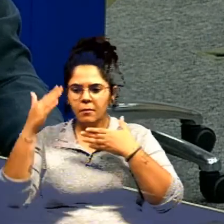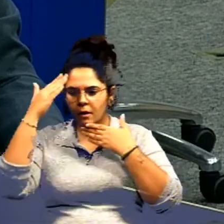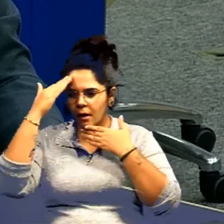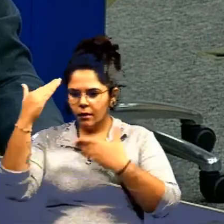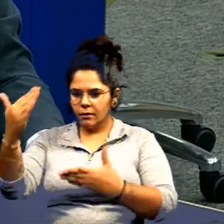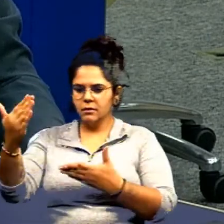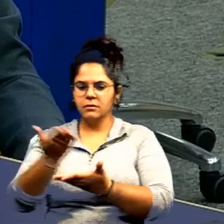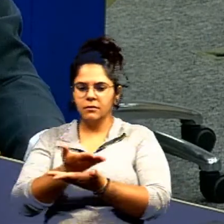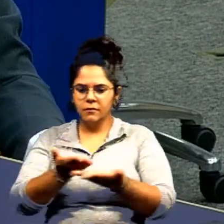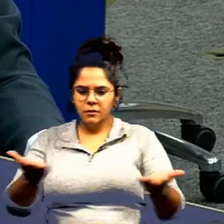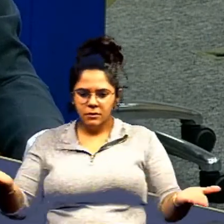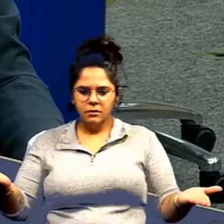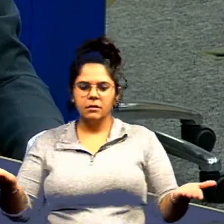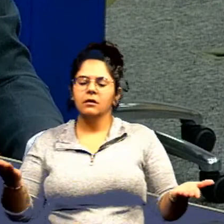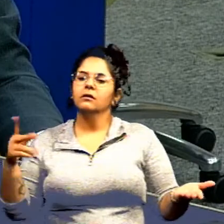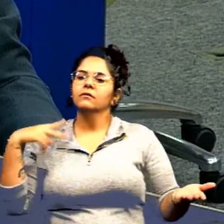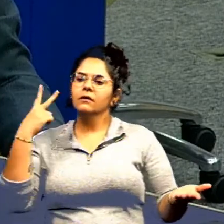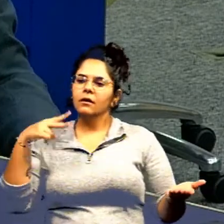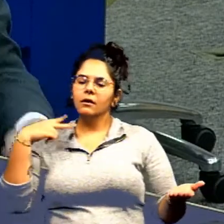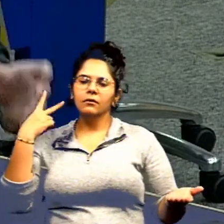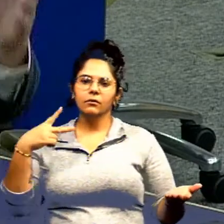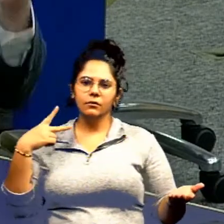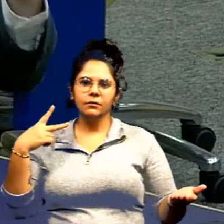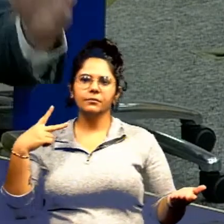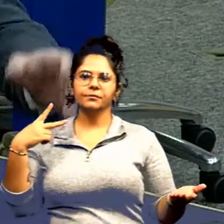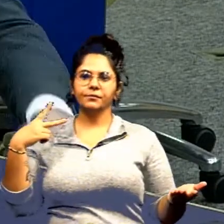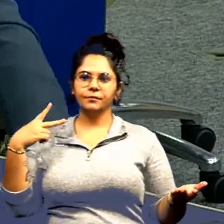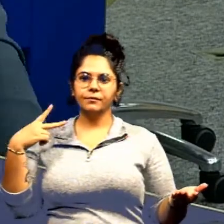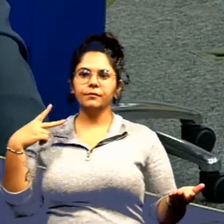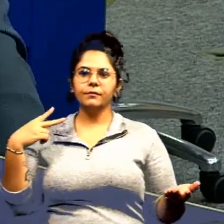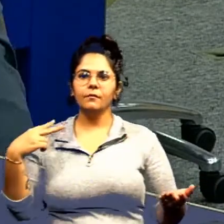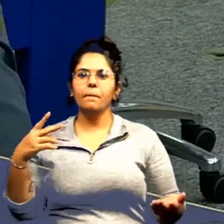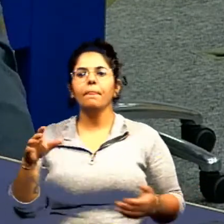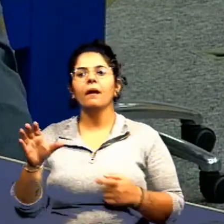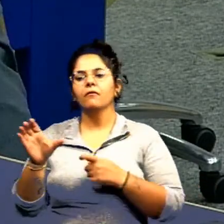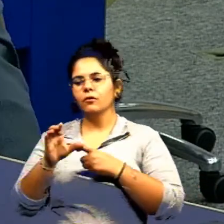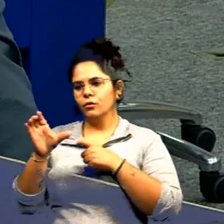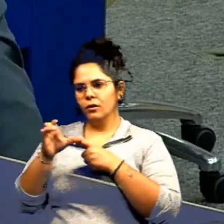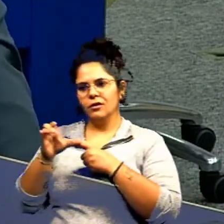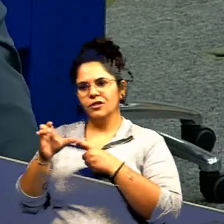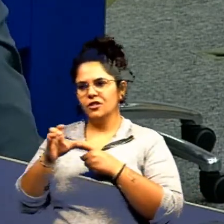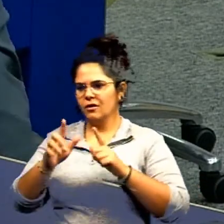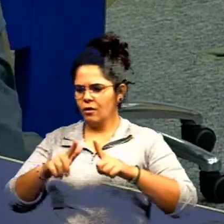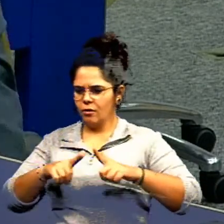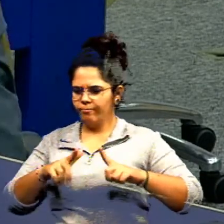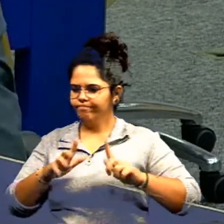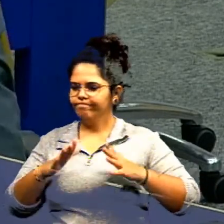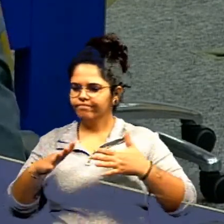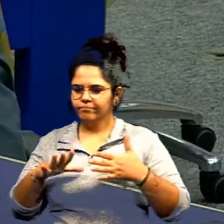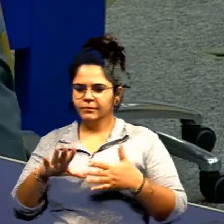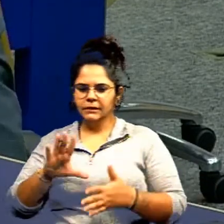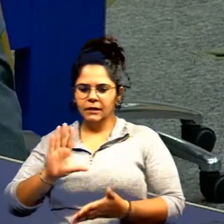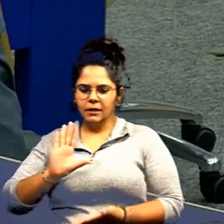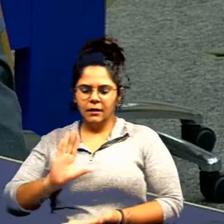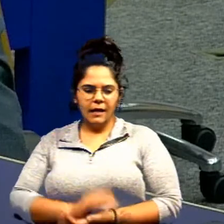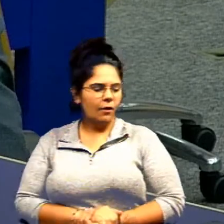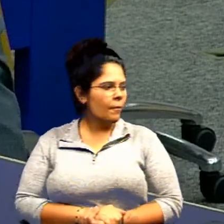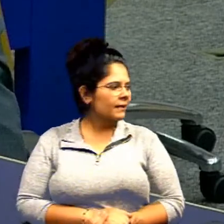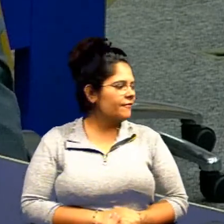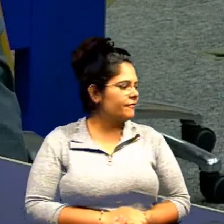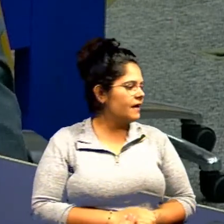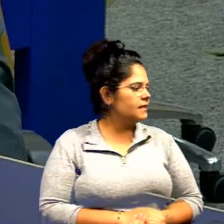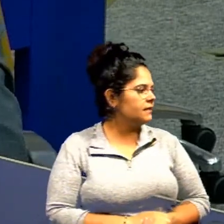excelência todos os colegas vereadoras vereadores vereadora Cristina também fez uma defesa técnica dessas